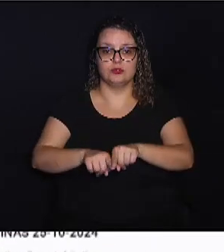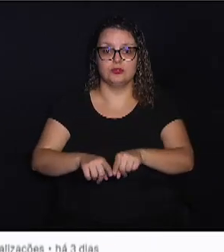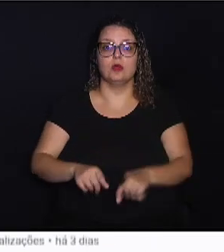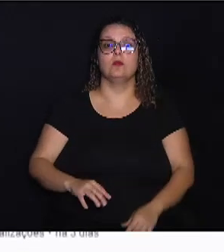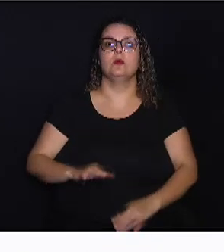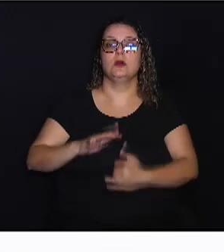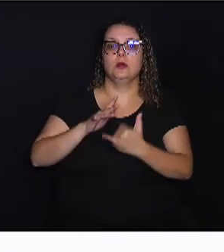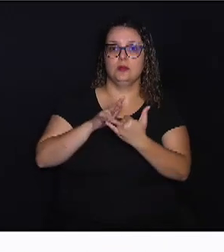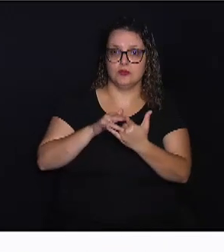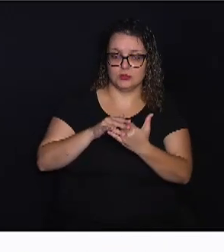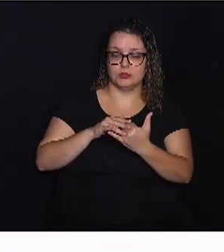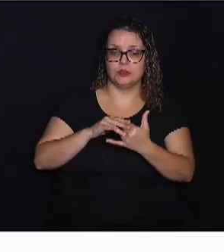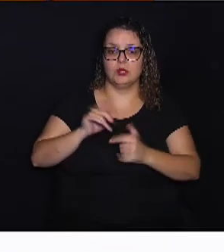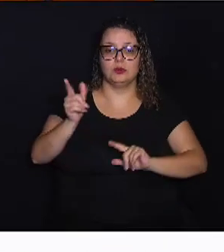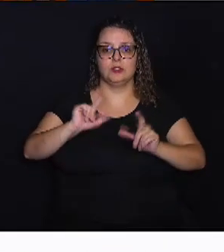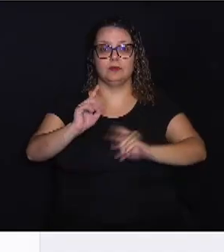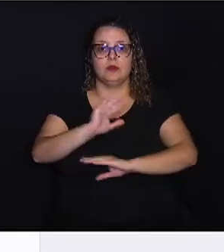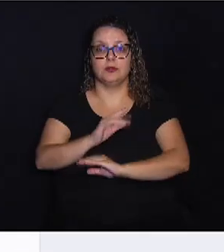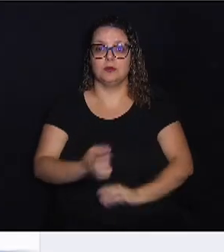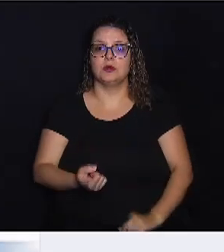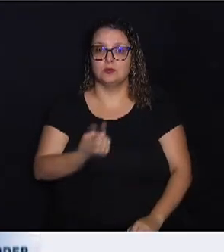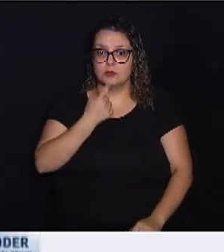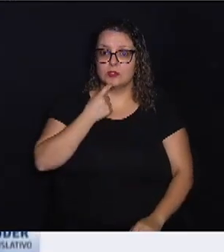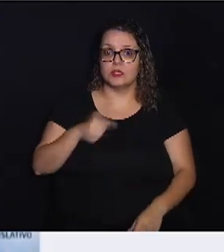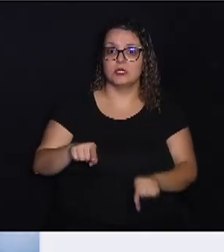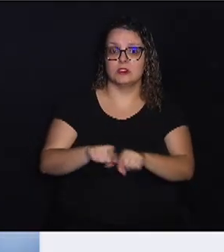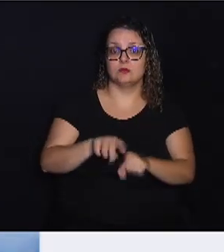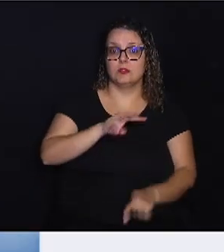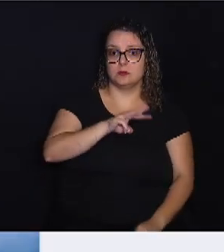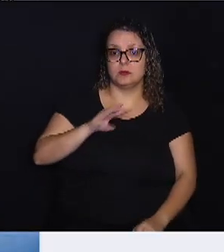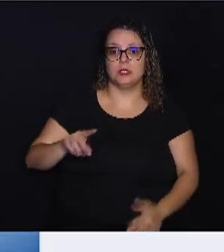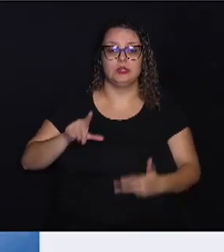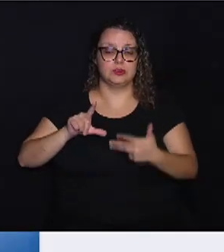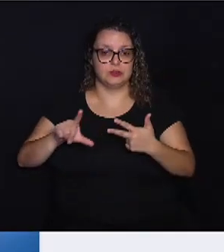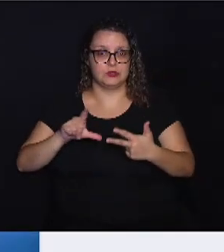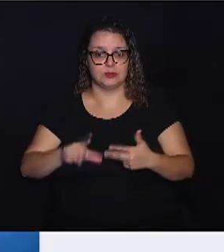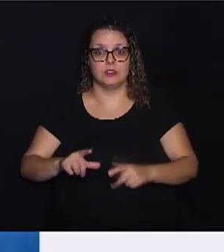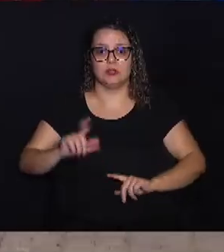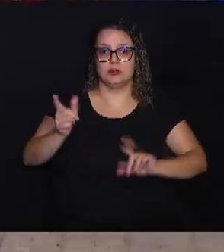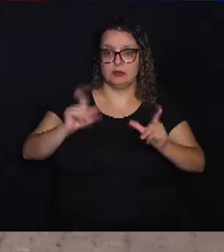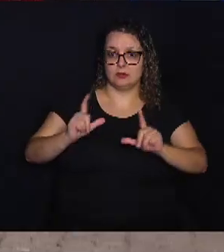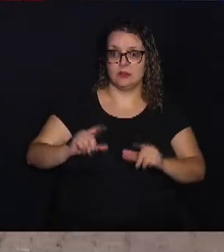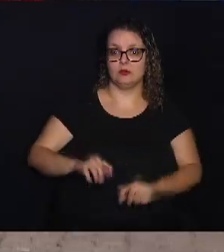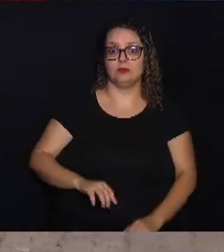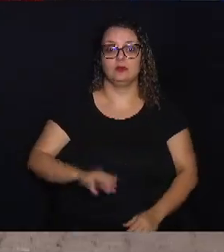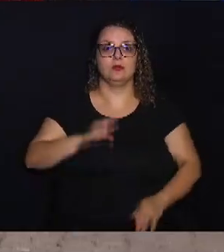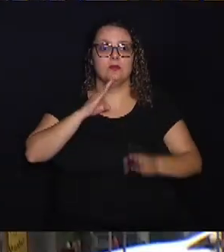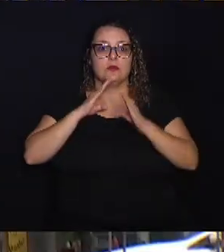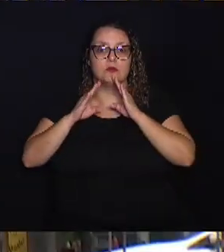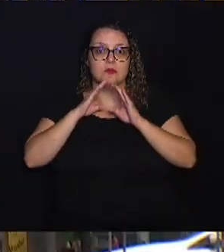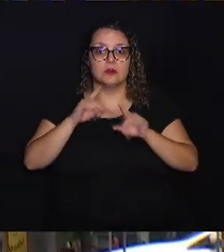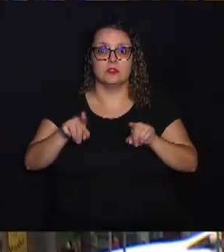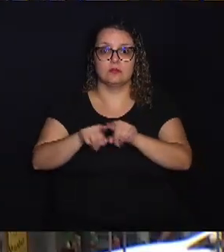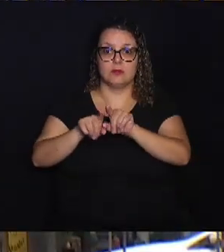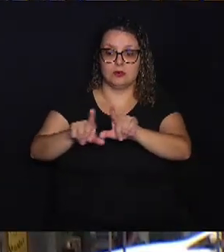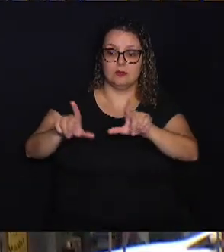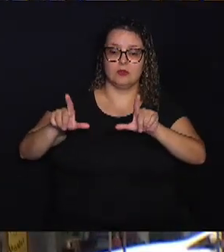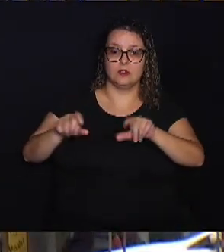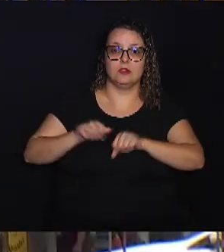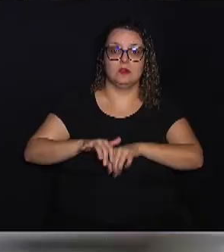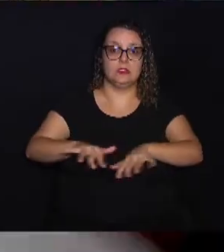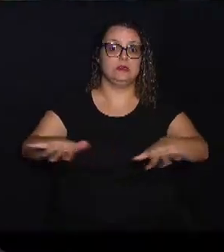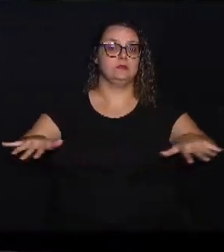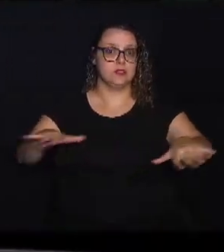canal da TV Câmara Campinas no YouTube e nas fanpages do Legislativo da TV no Facebook. Além dos tótens espalhados pelo